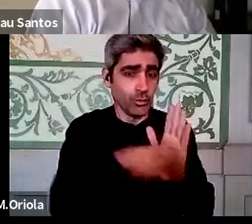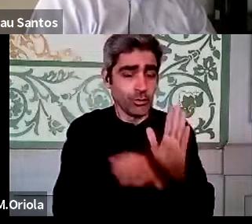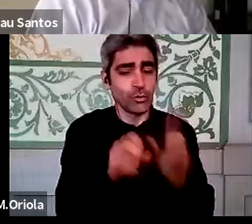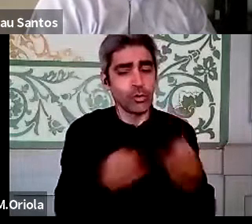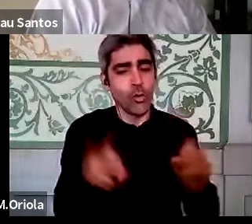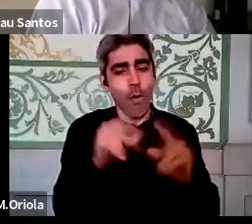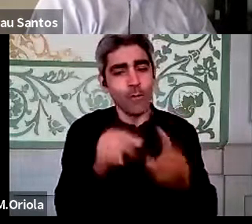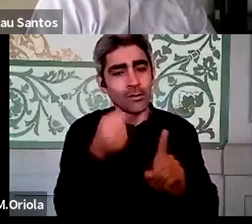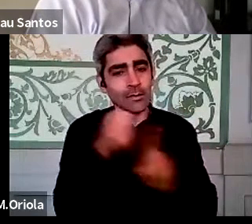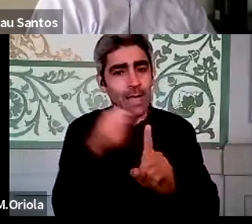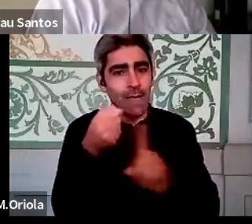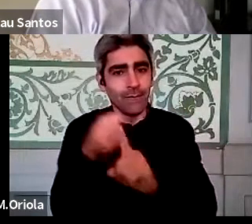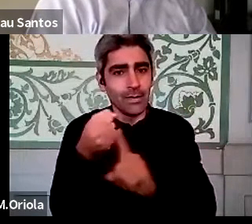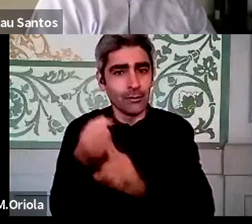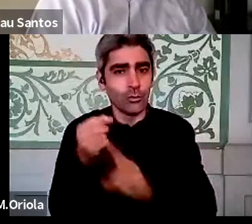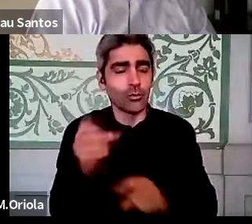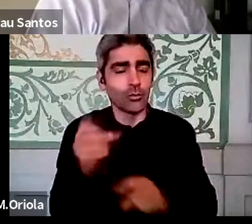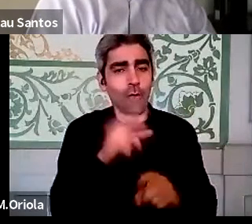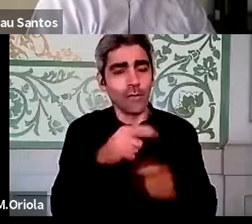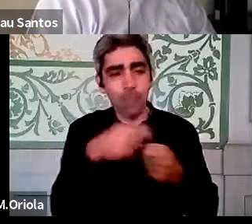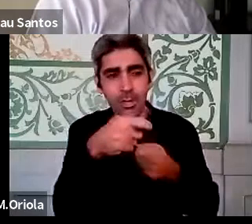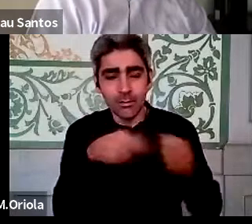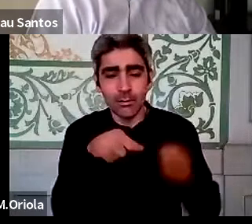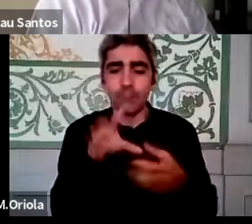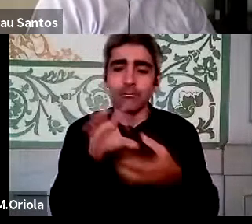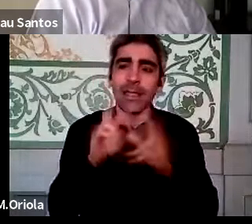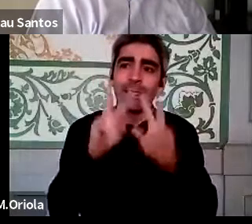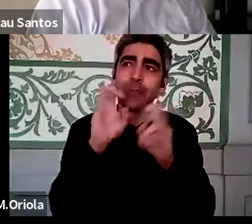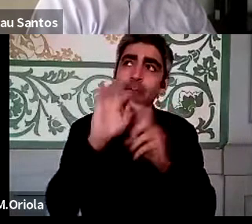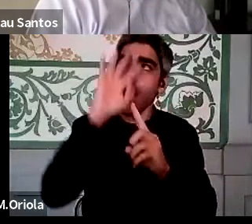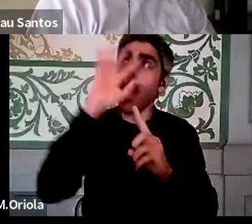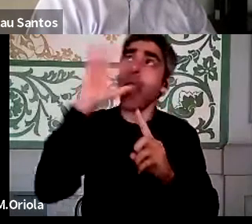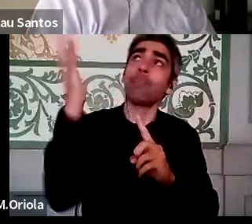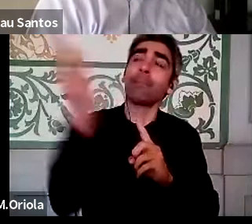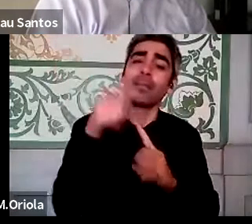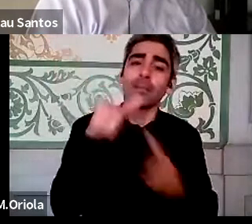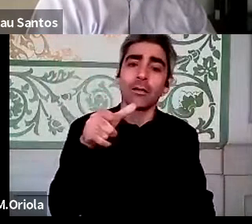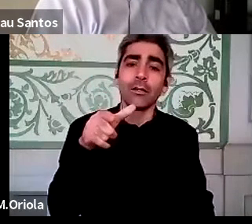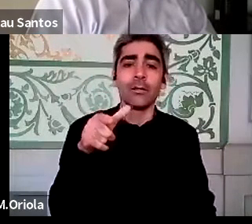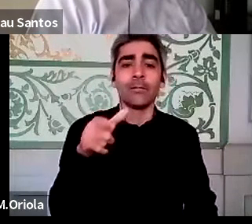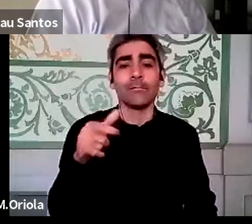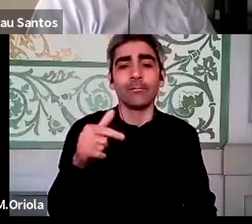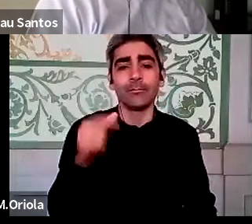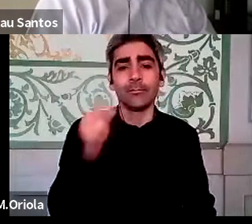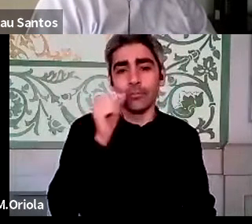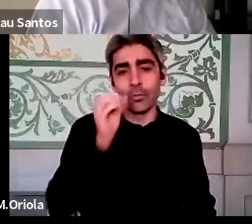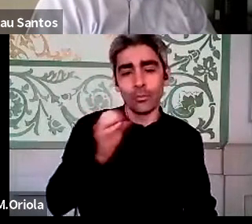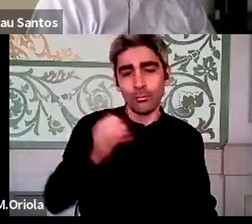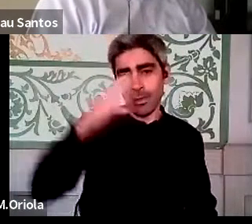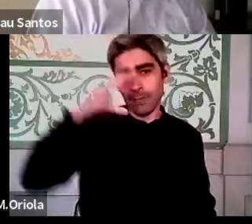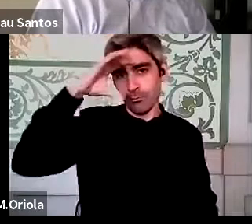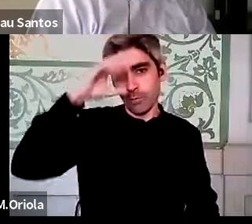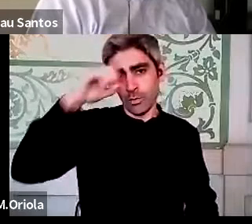medições, e eu em relação ao ambiente tenho um... o Sr. Primeiro-Ministro